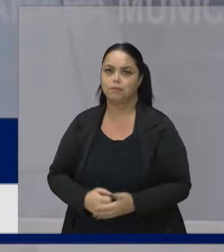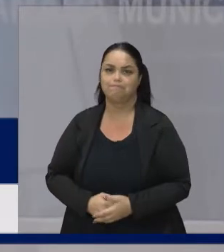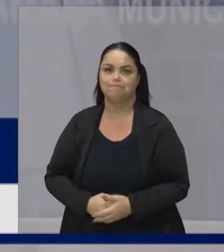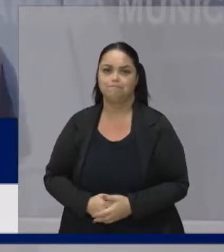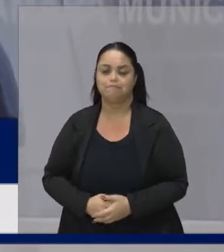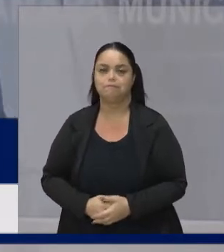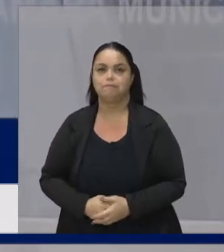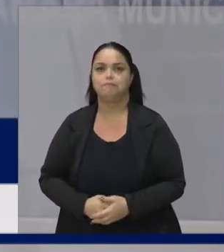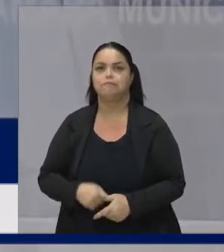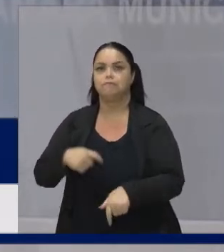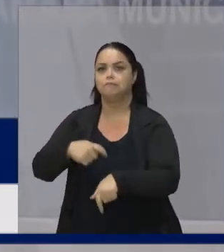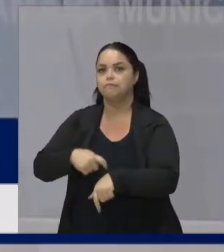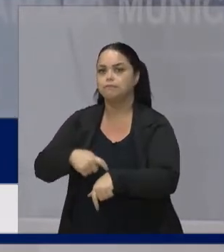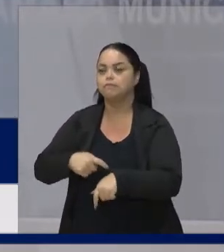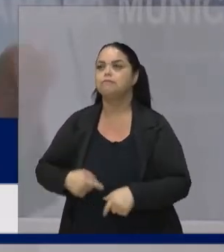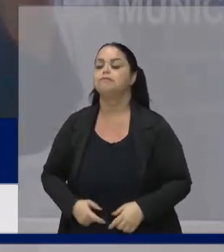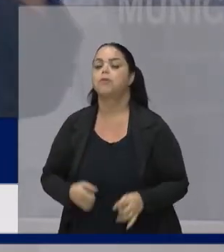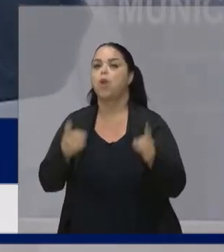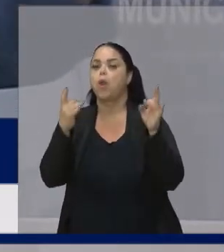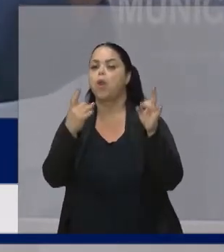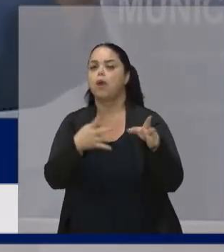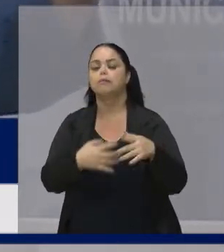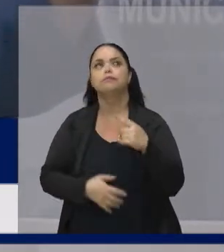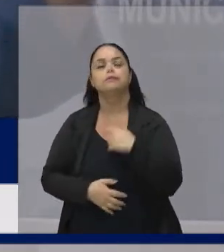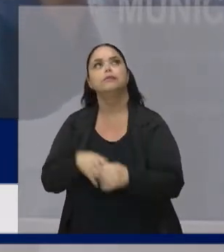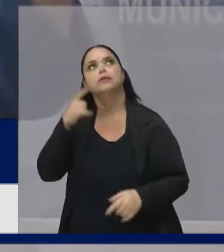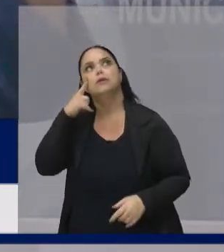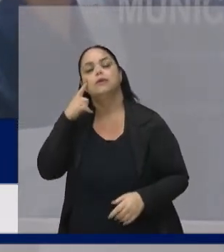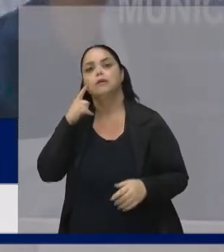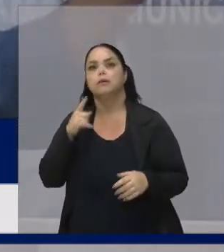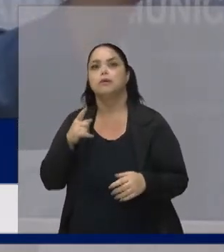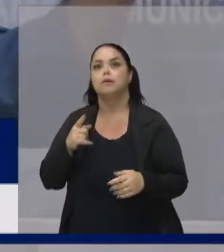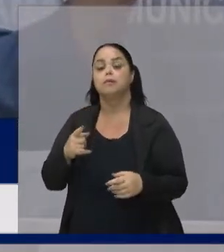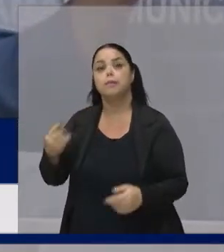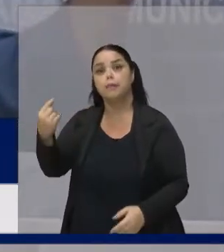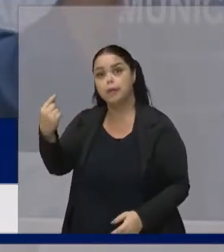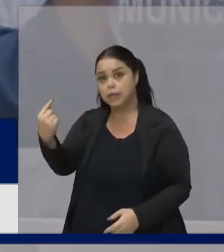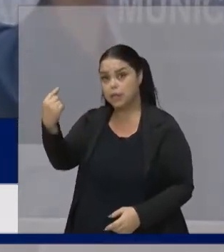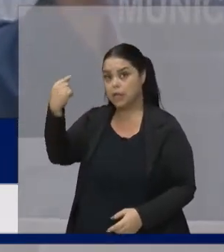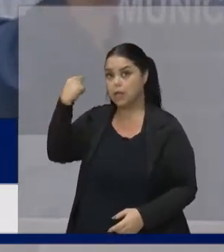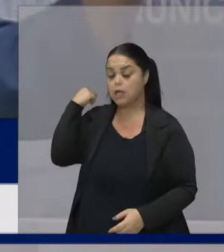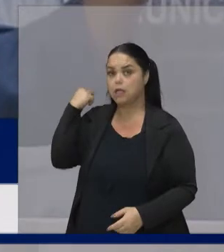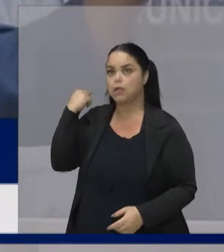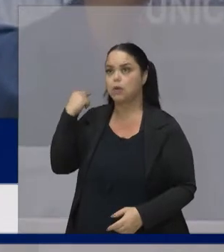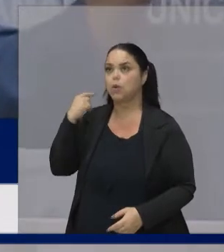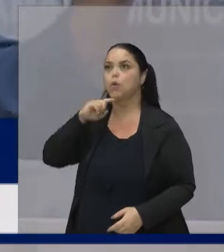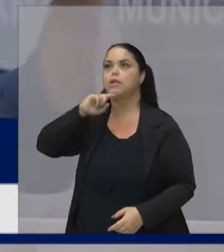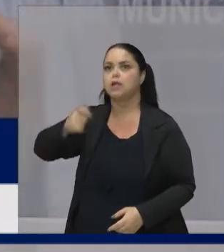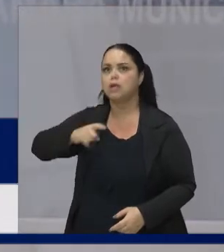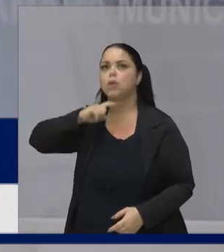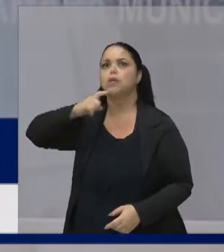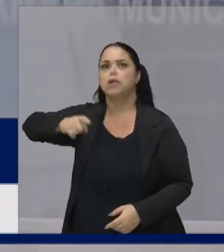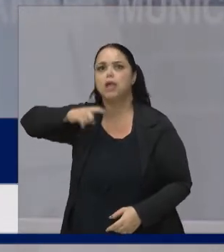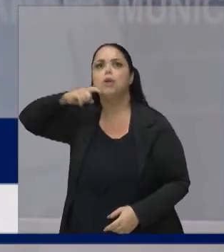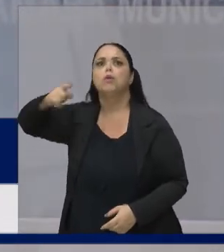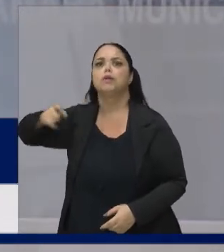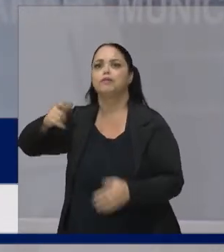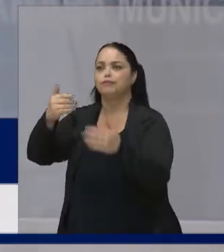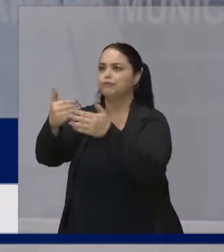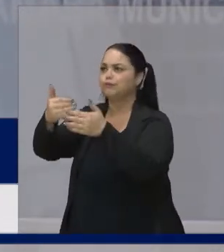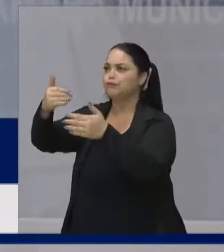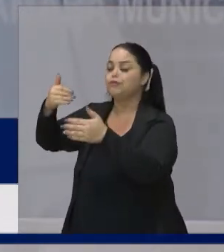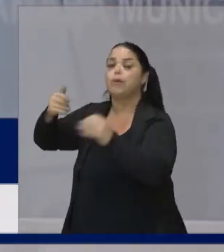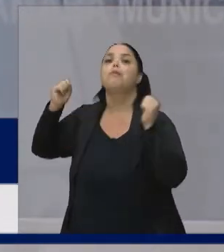No momento que talvez Você pense em desistir Você olha Para as suas conquistas E fala Não Eu realizei isso aqui Posso